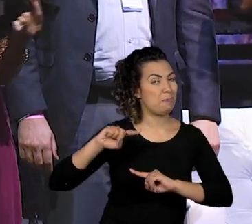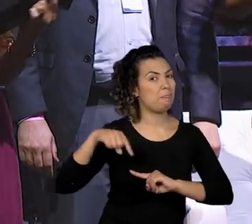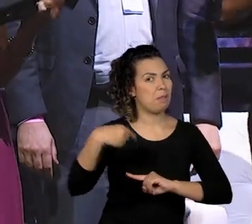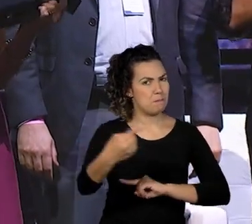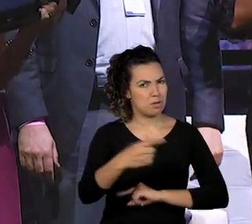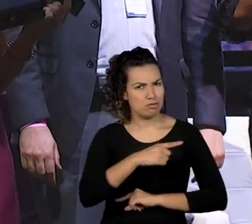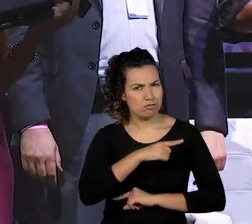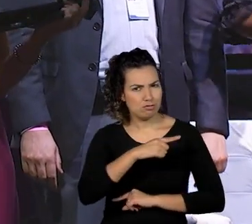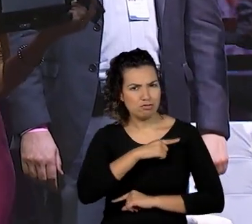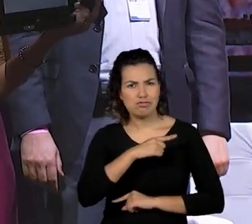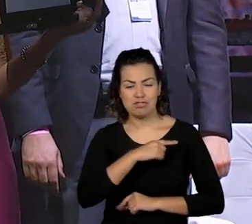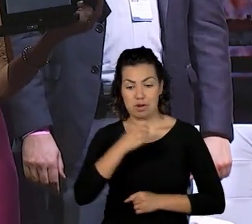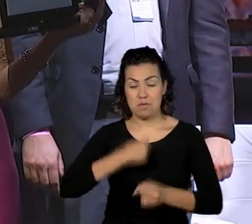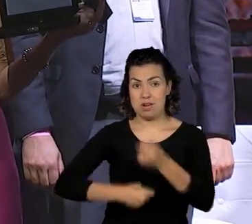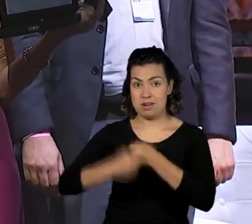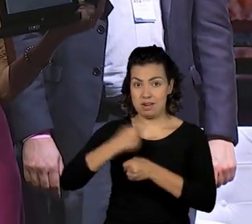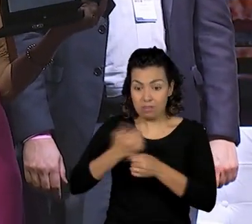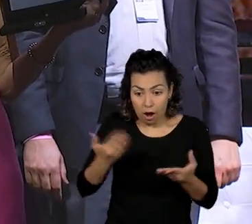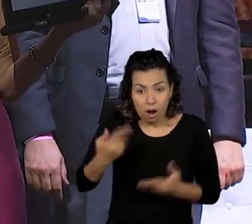em Destaque 2023.